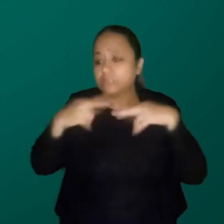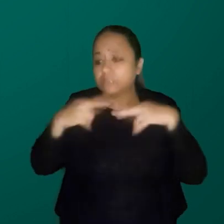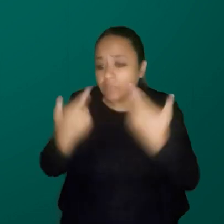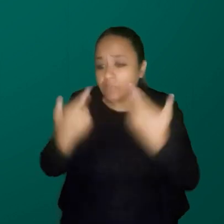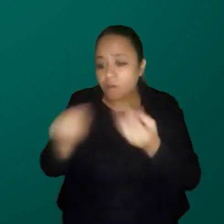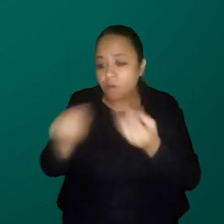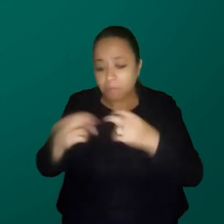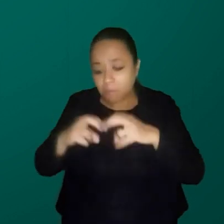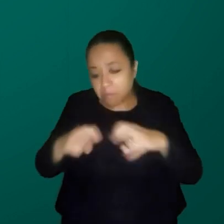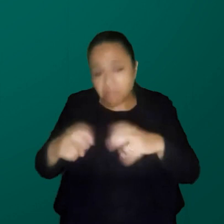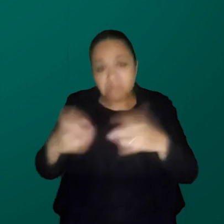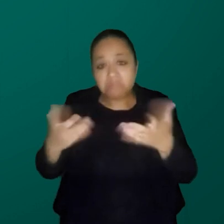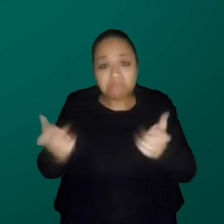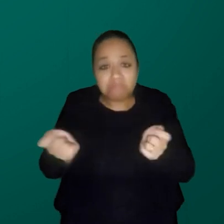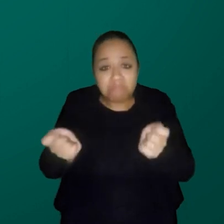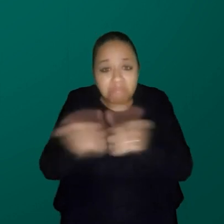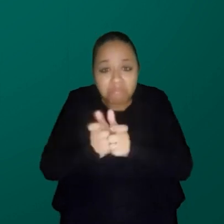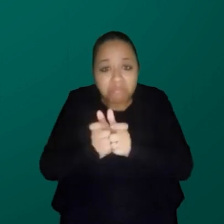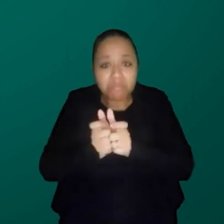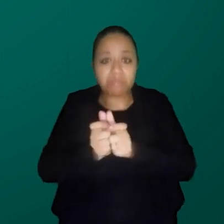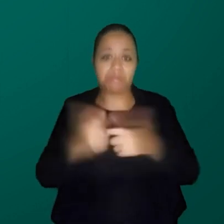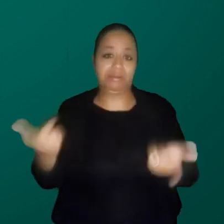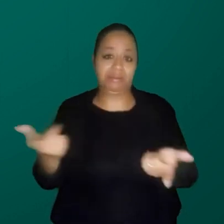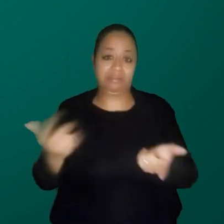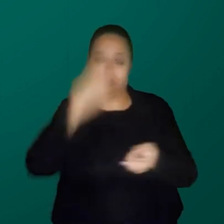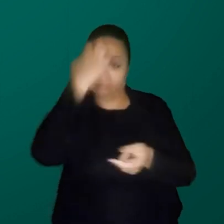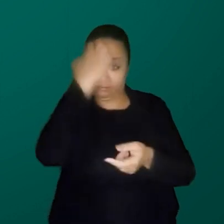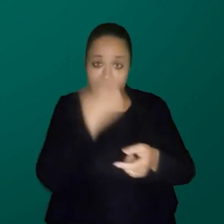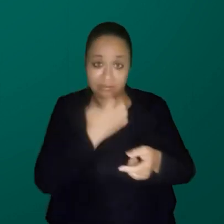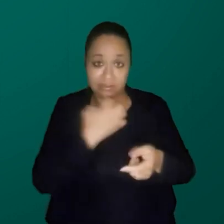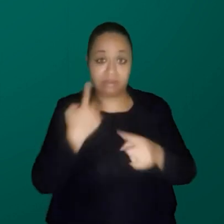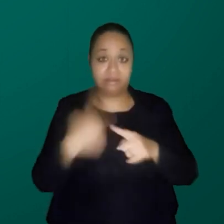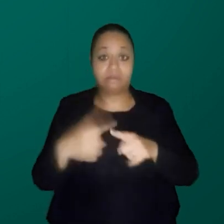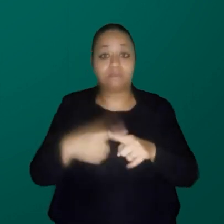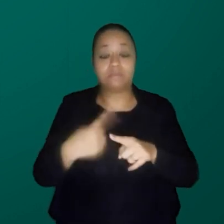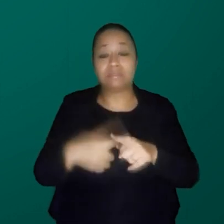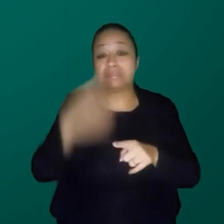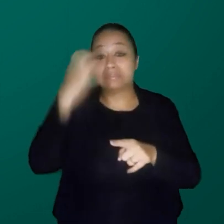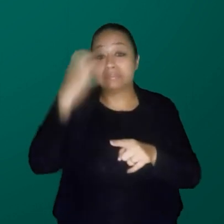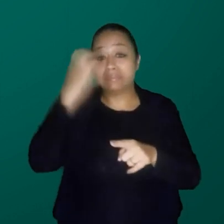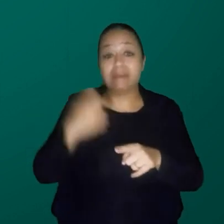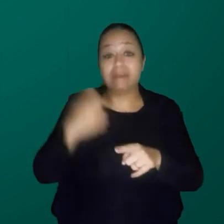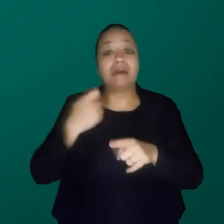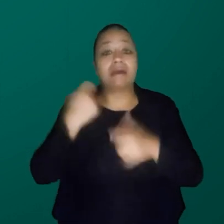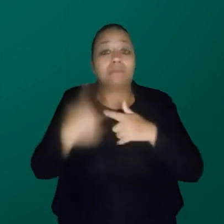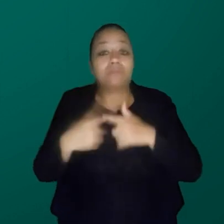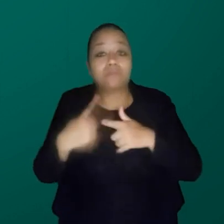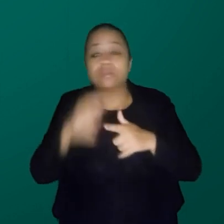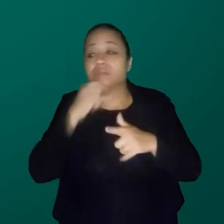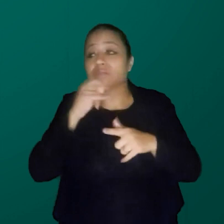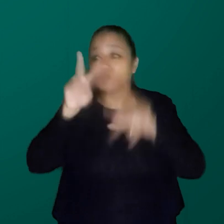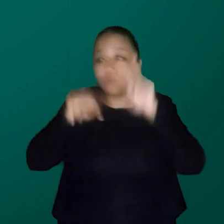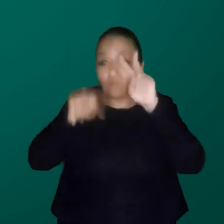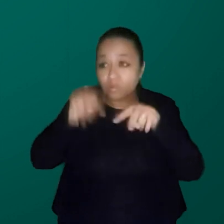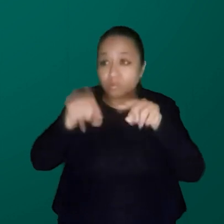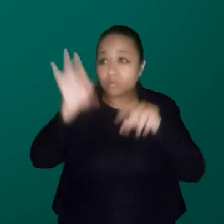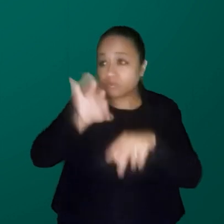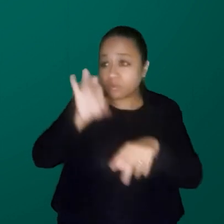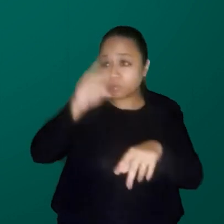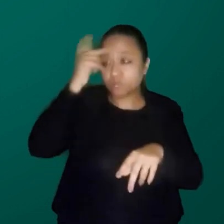uma mesinha de restaurante. Então, é grave isso. É tão grave que a gente resolveu olhar o percentual de